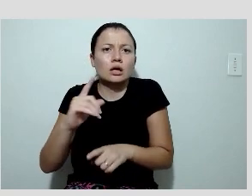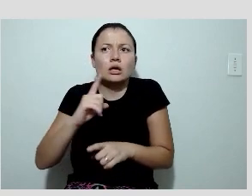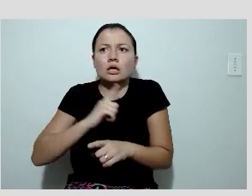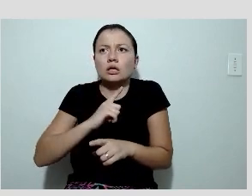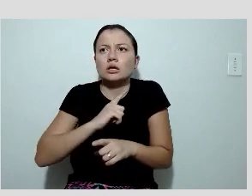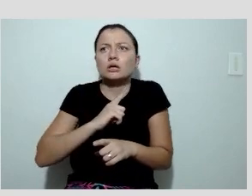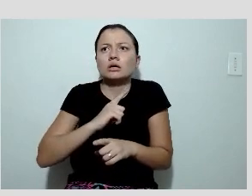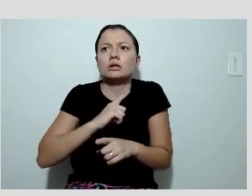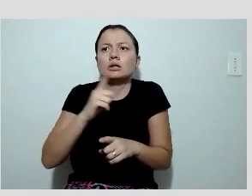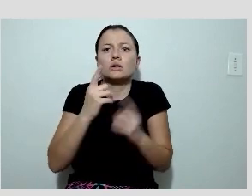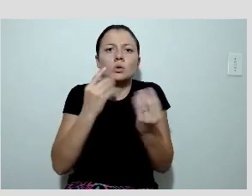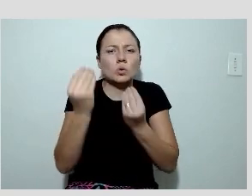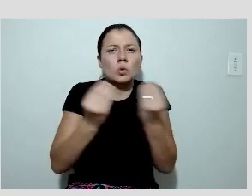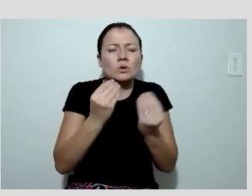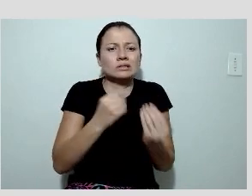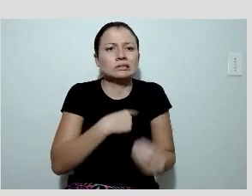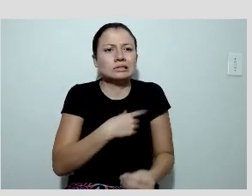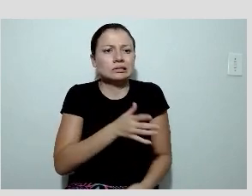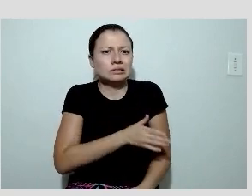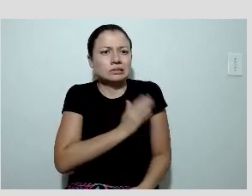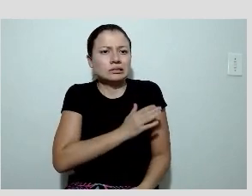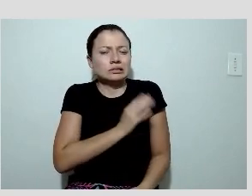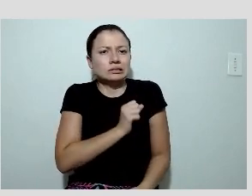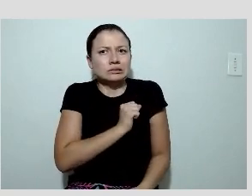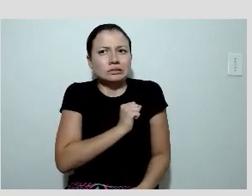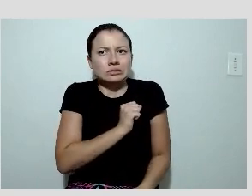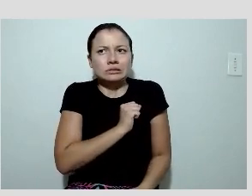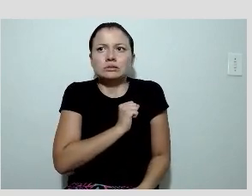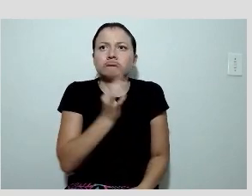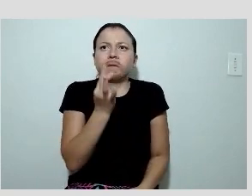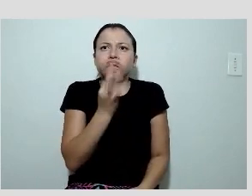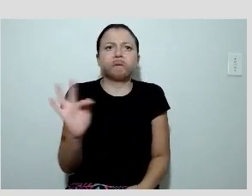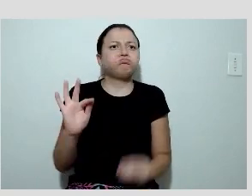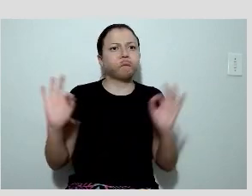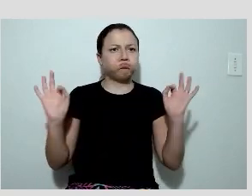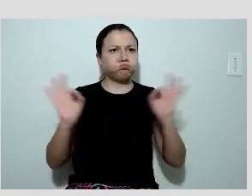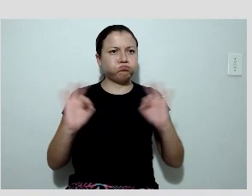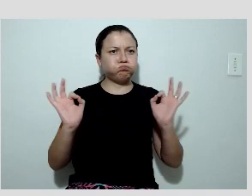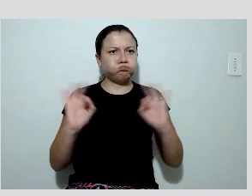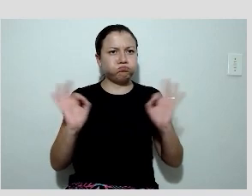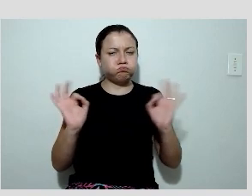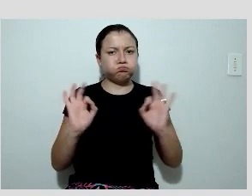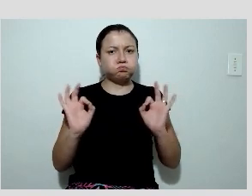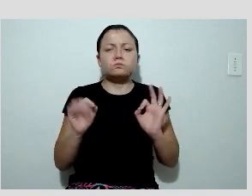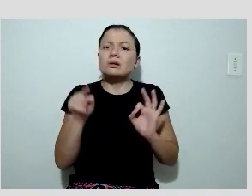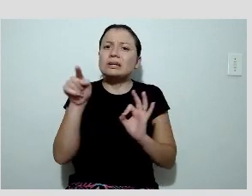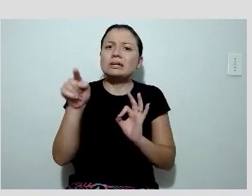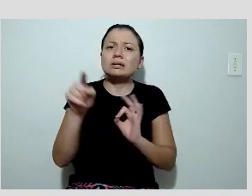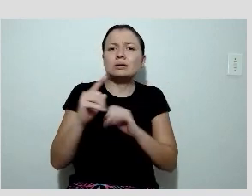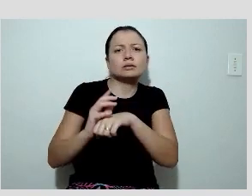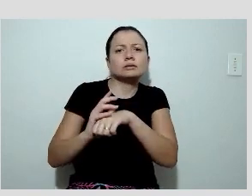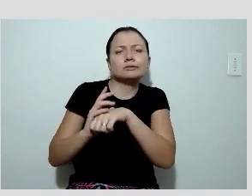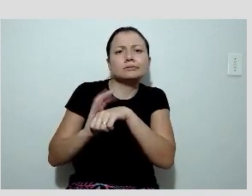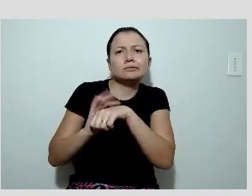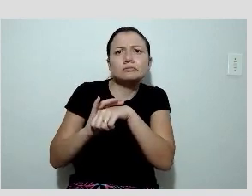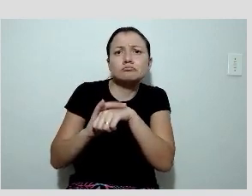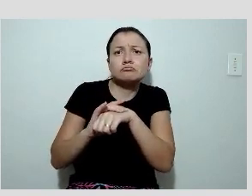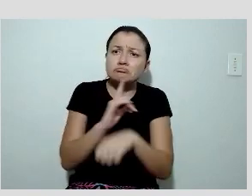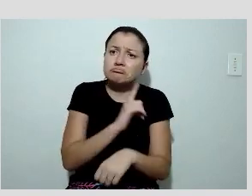preservada, não tem arritmia, não está com dor persistente, então, a princípio, é um doente de bom prognóstico.